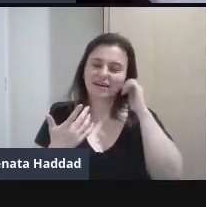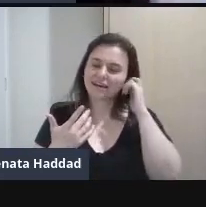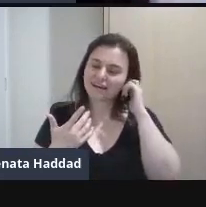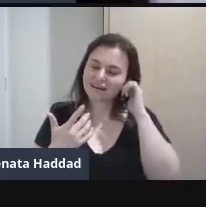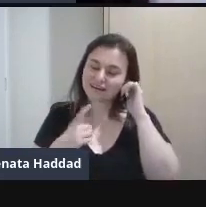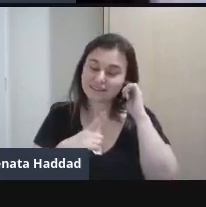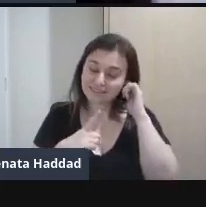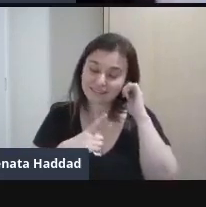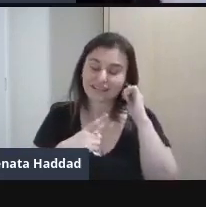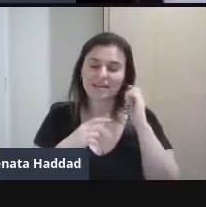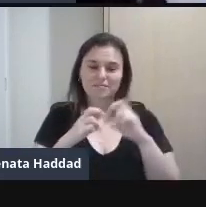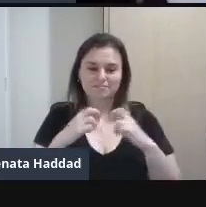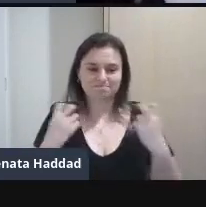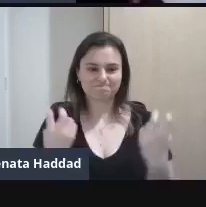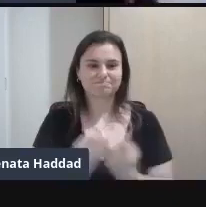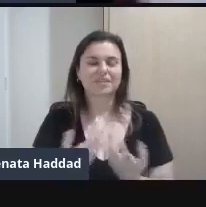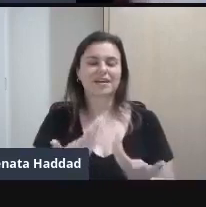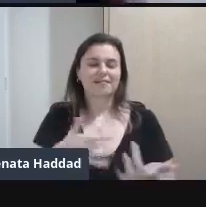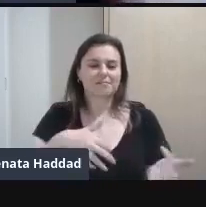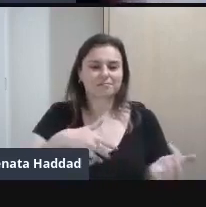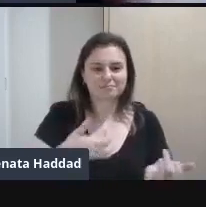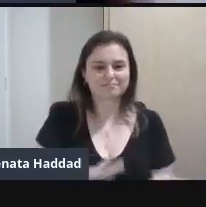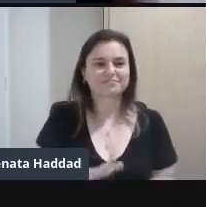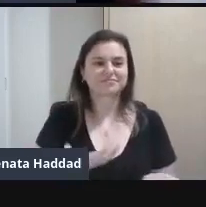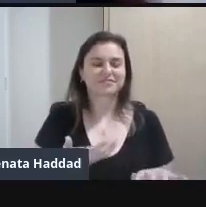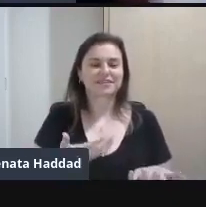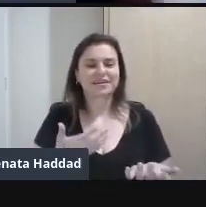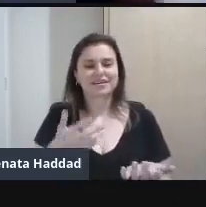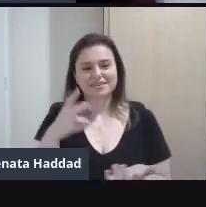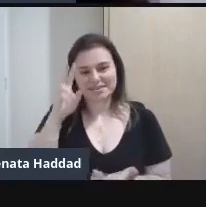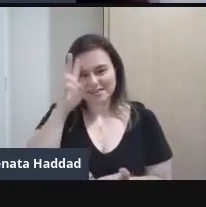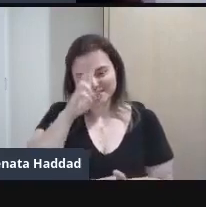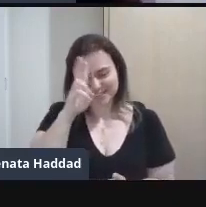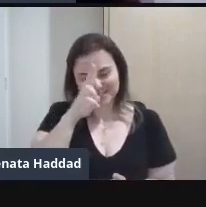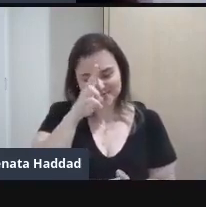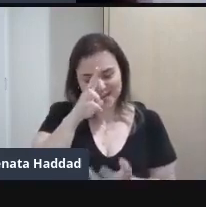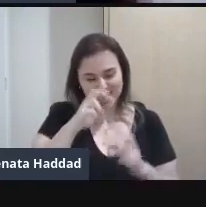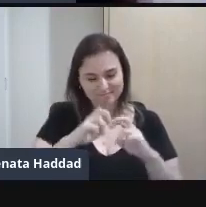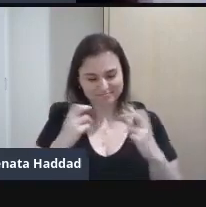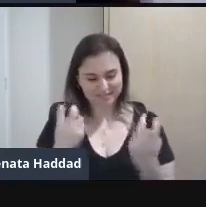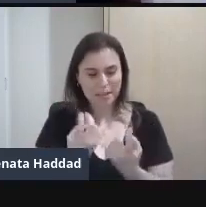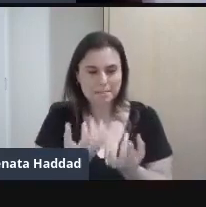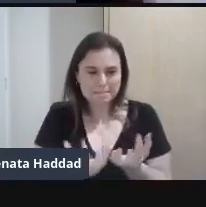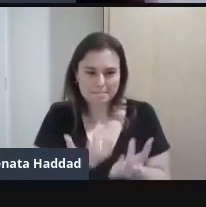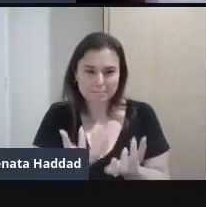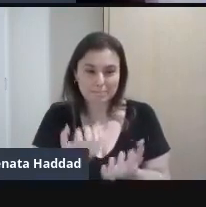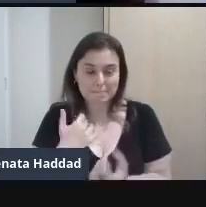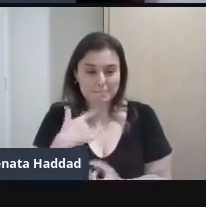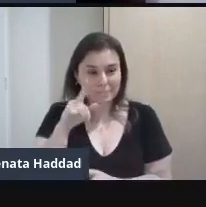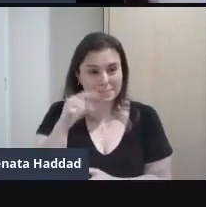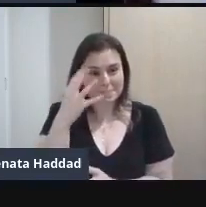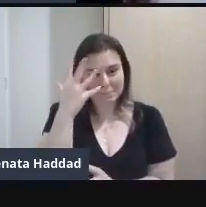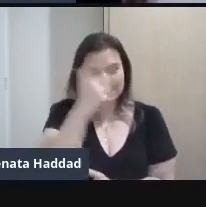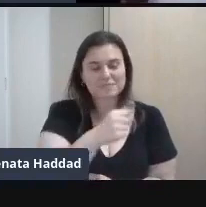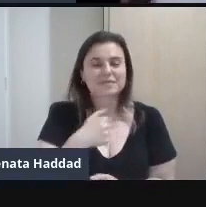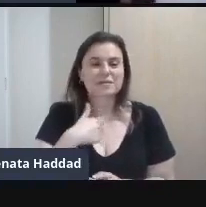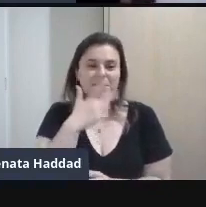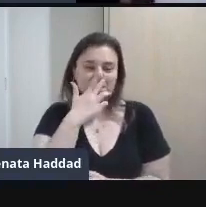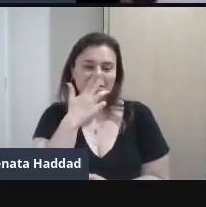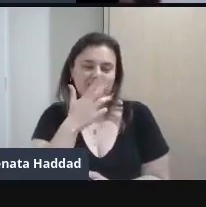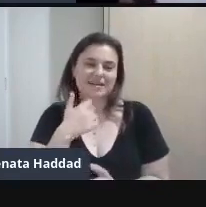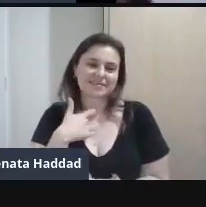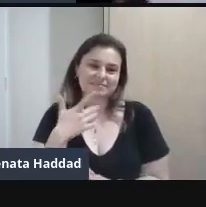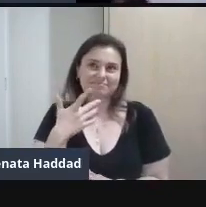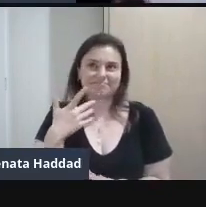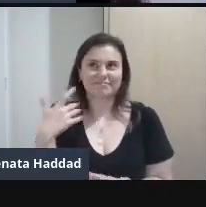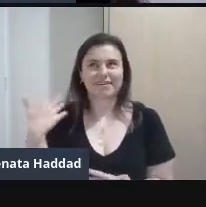viola Das modas de viola Das histórias Em volta da fogueira É bonito Parece até meio Nostálgico Mas é